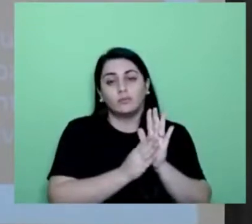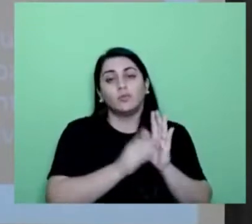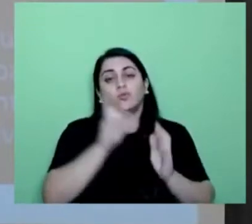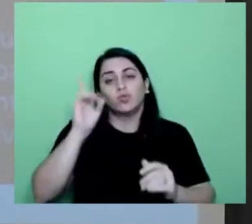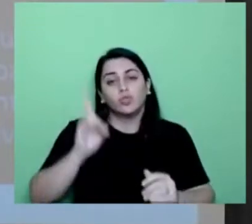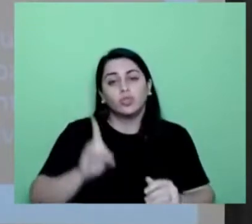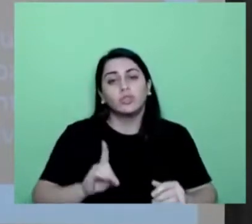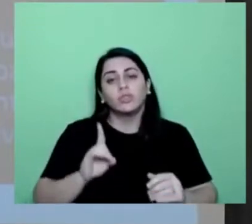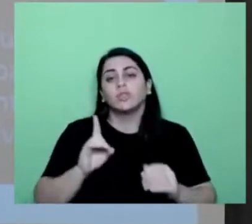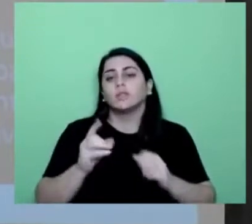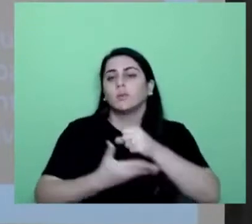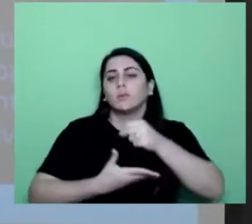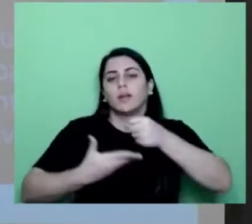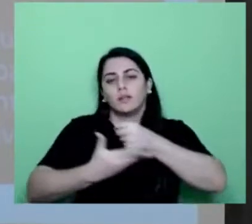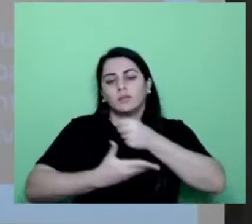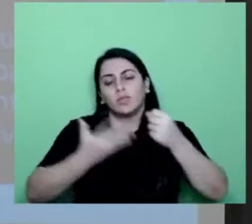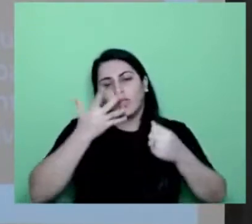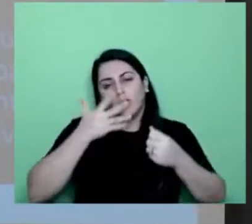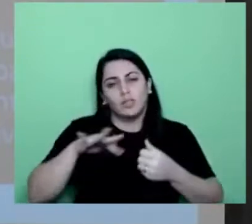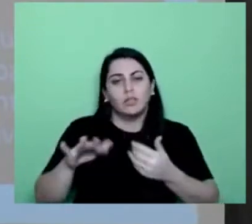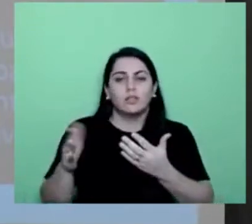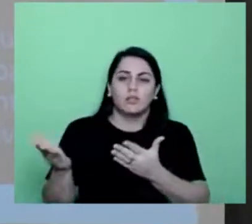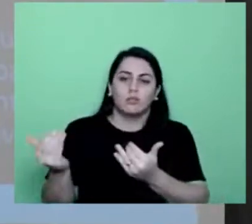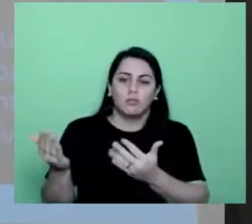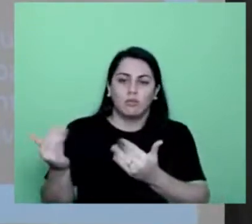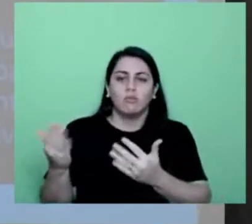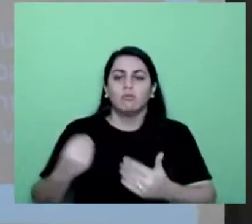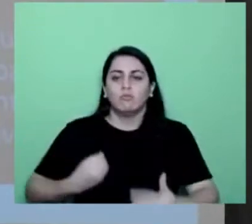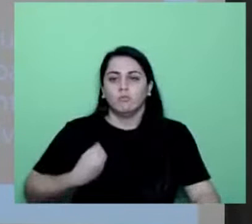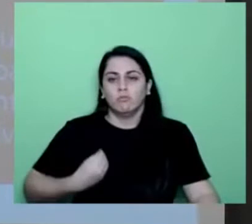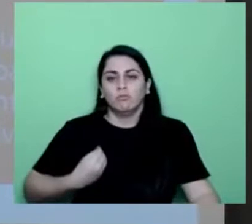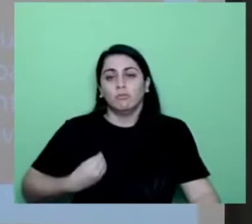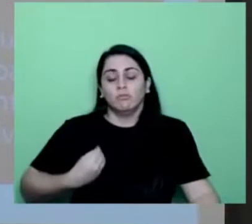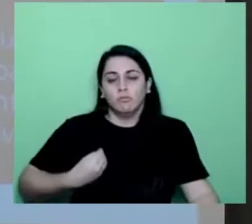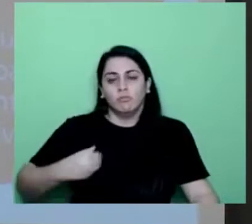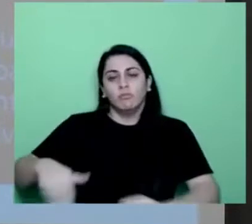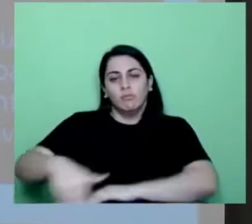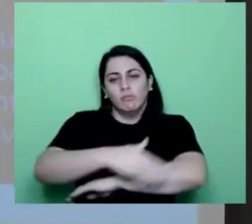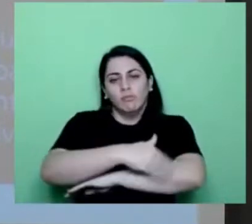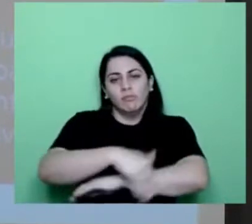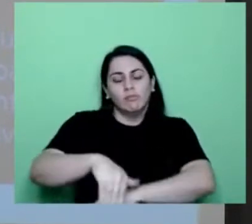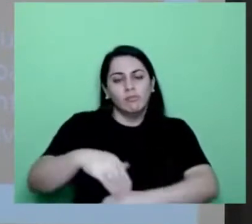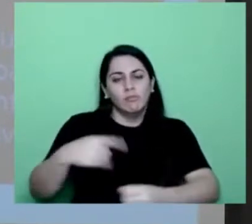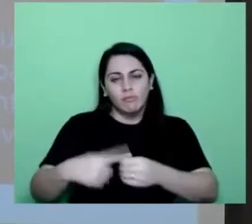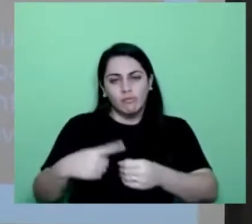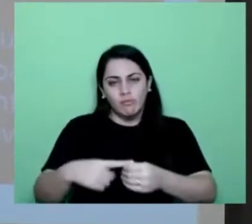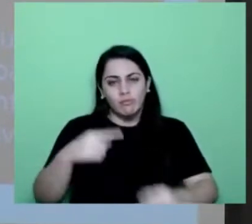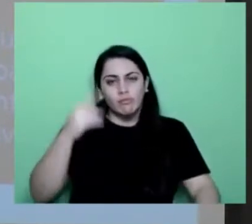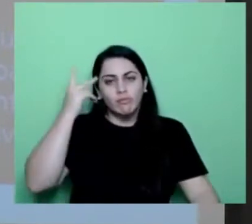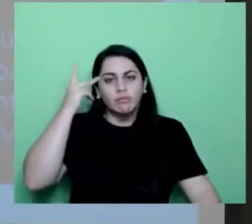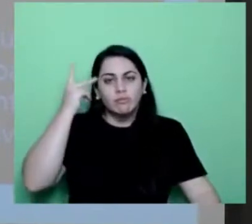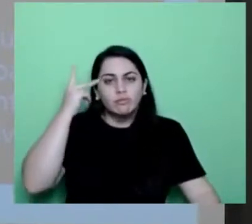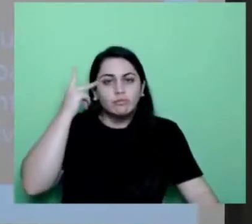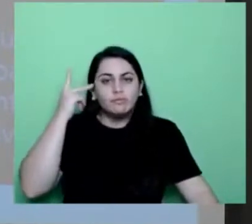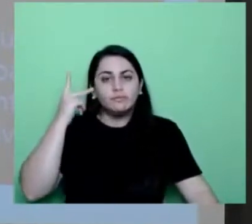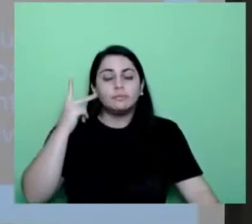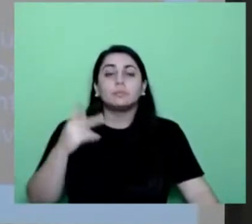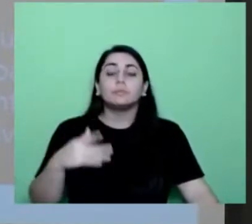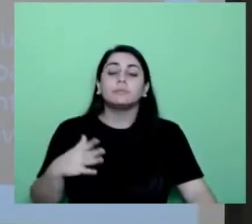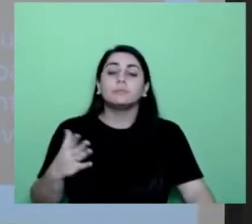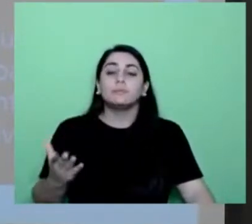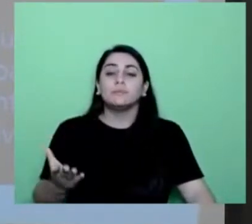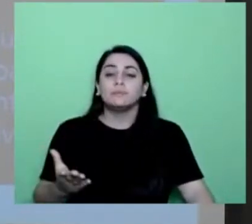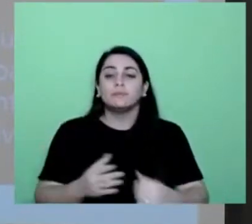fundamentais da criança e do adolescente em situação D e na rua no município de São Paulo, numa perspectiva